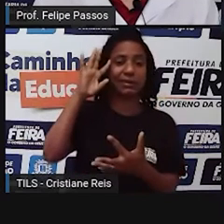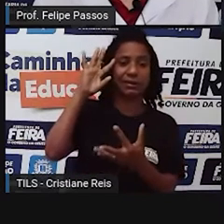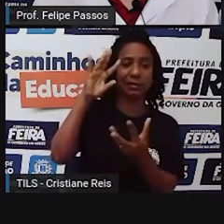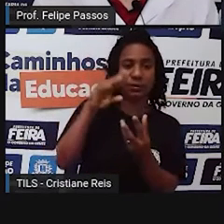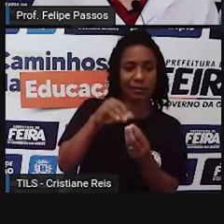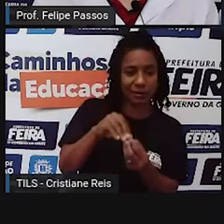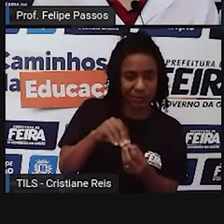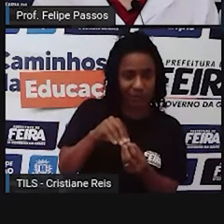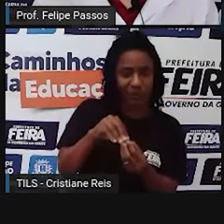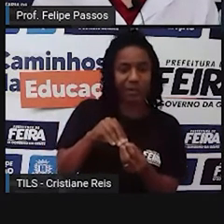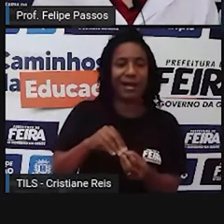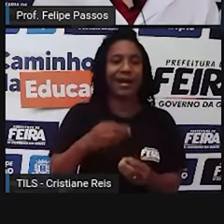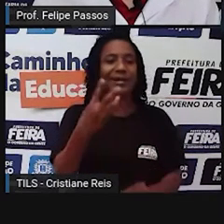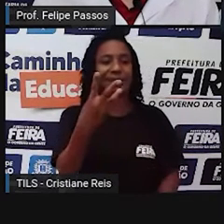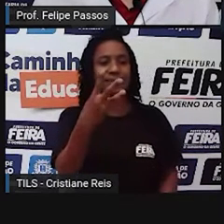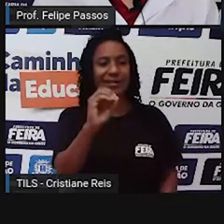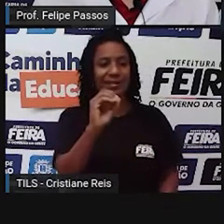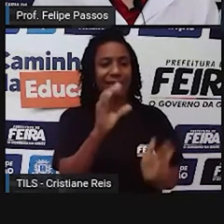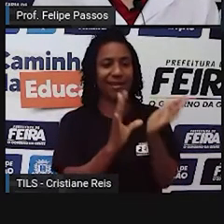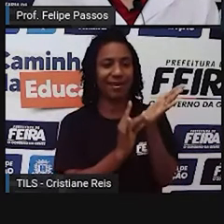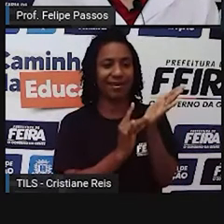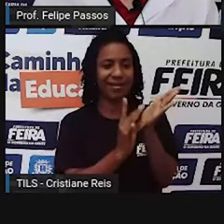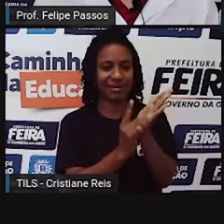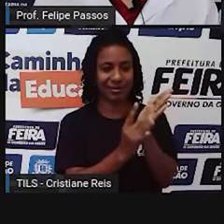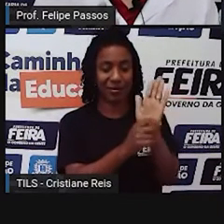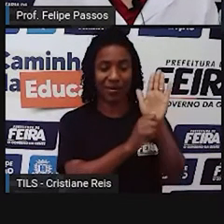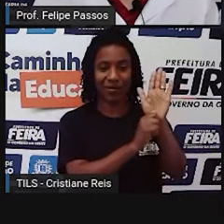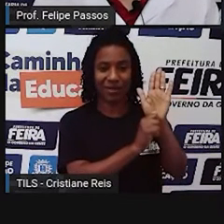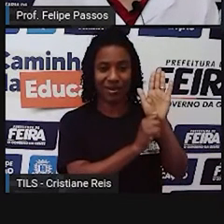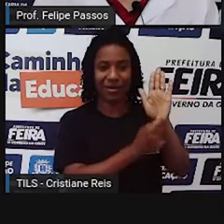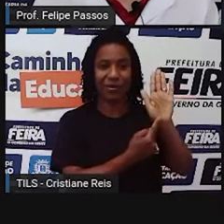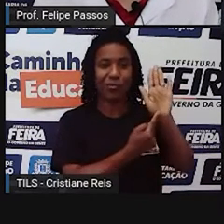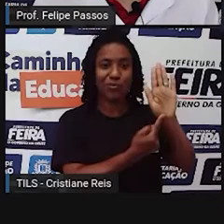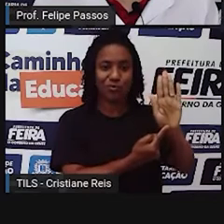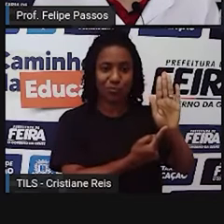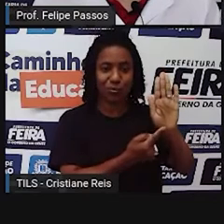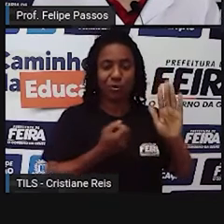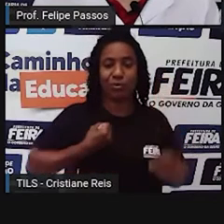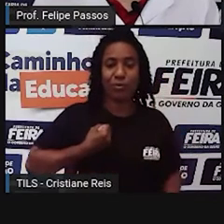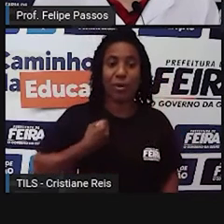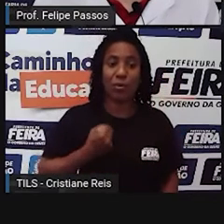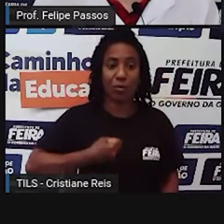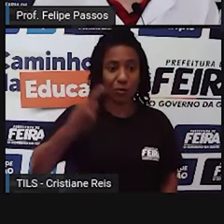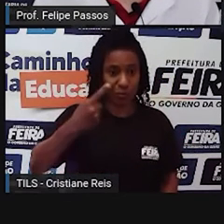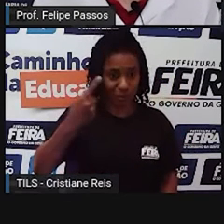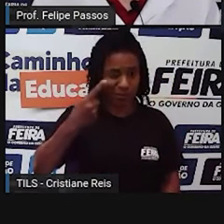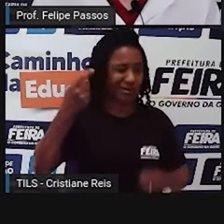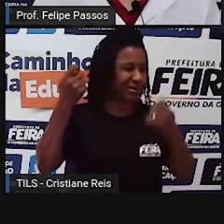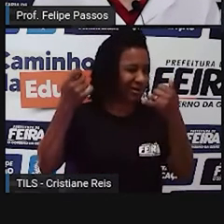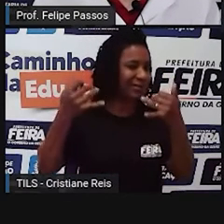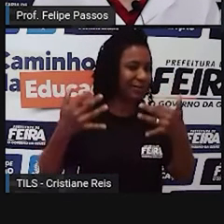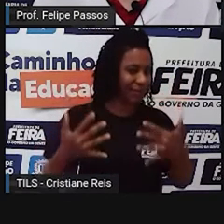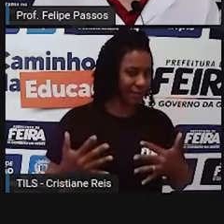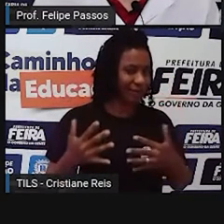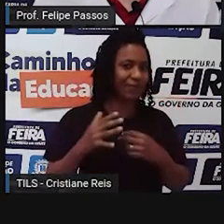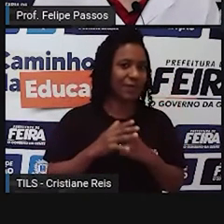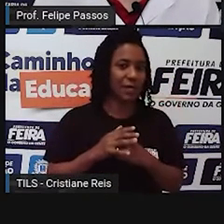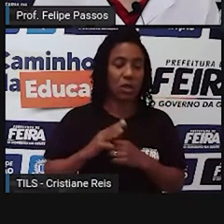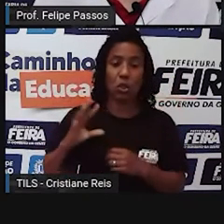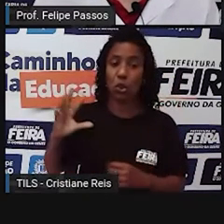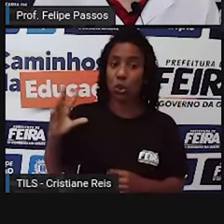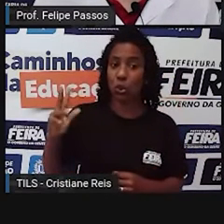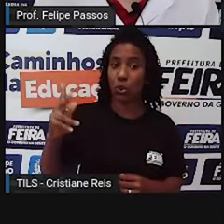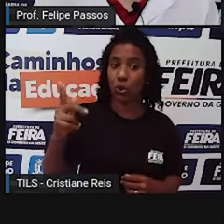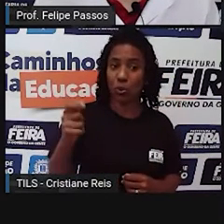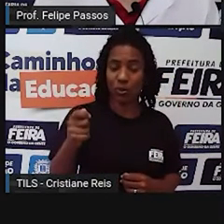começam os 30 artigos. Olha o primeiro, que interessante. O artigo número 1, ele diz o seguinte, todos os seres humanos